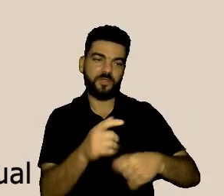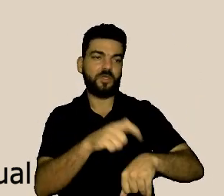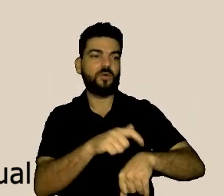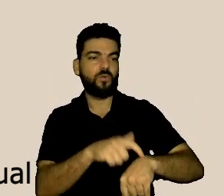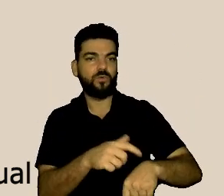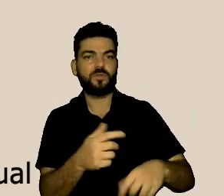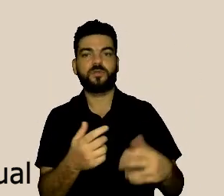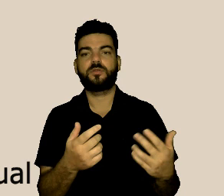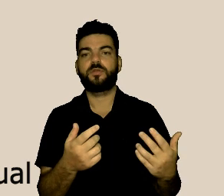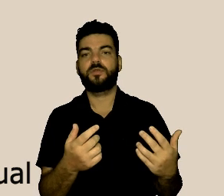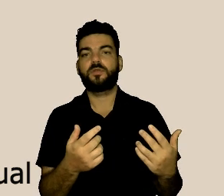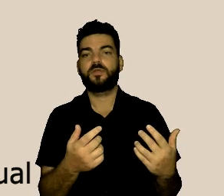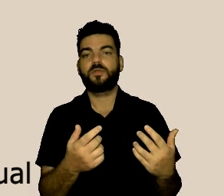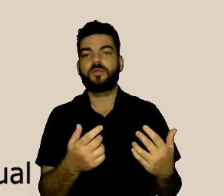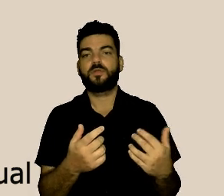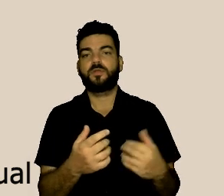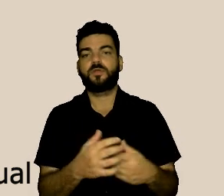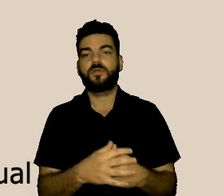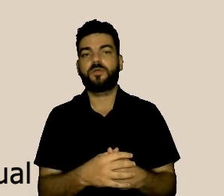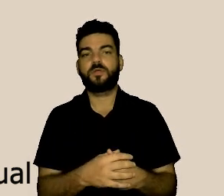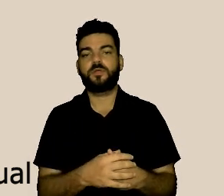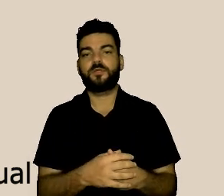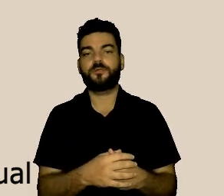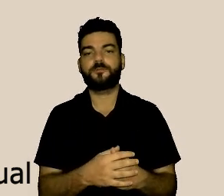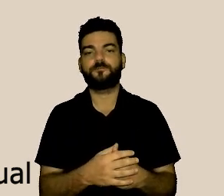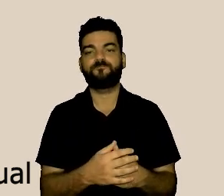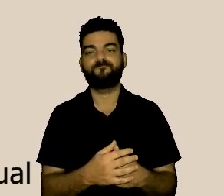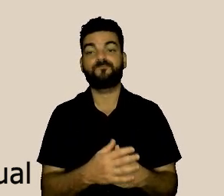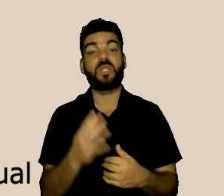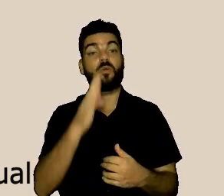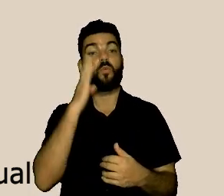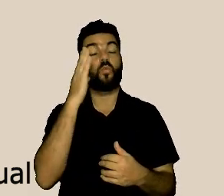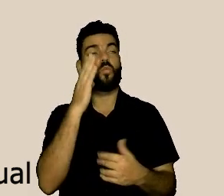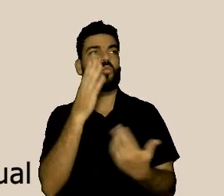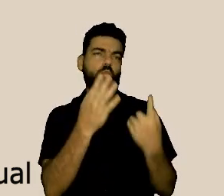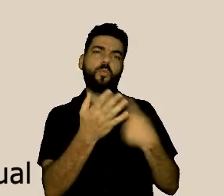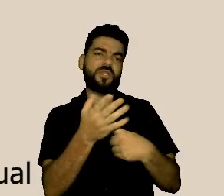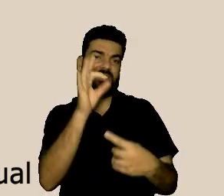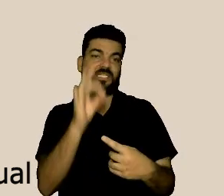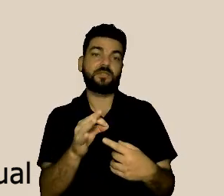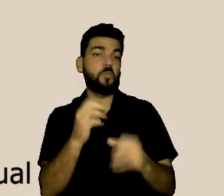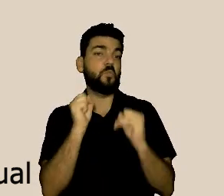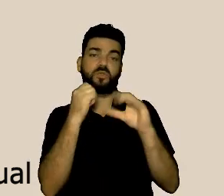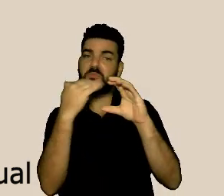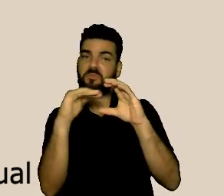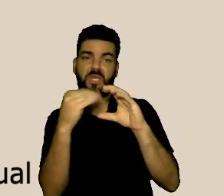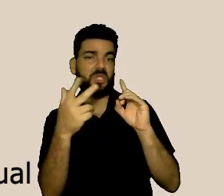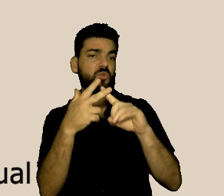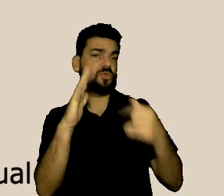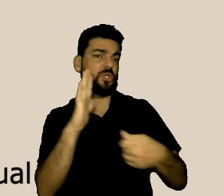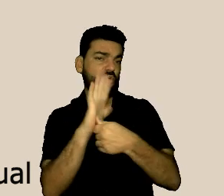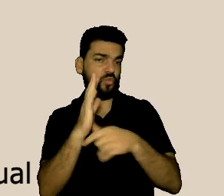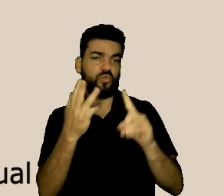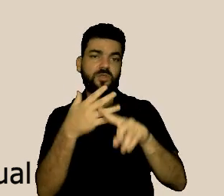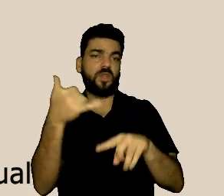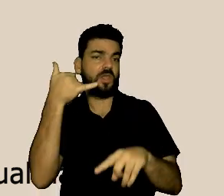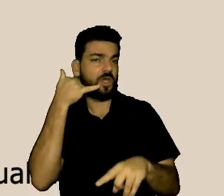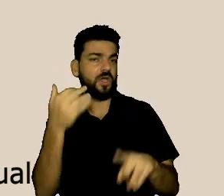isso ou por um e-mail denúnciaogm arroba prefeitura ponto gov